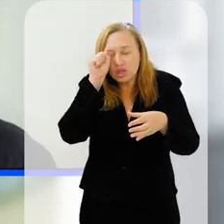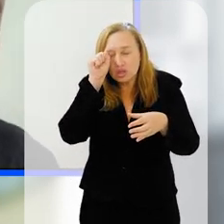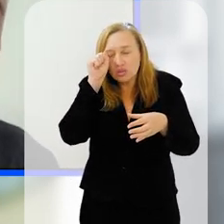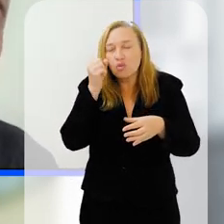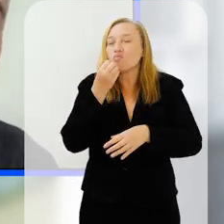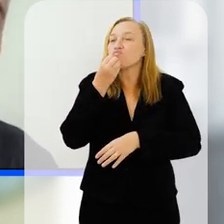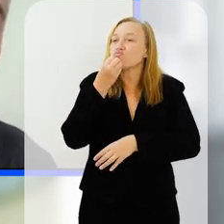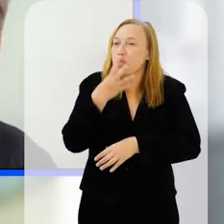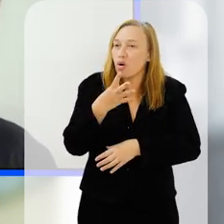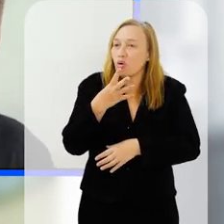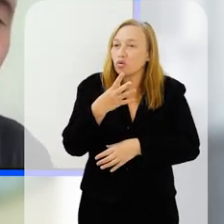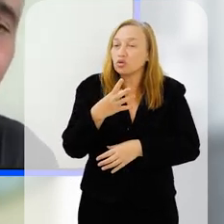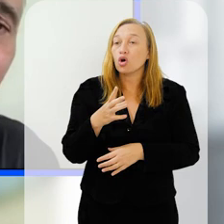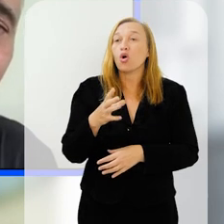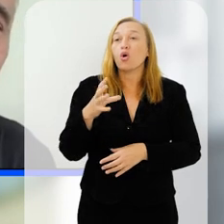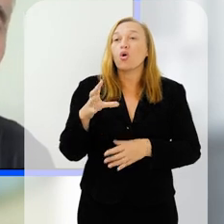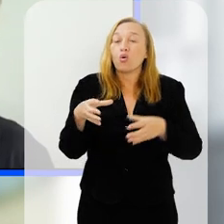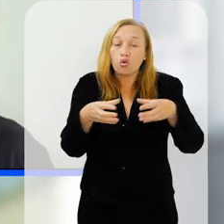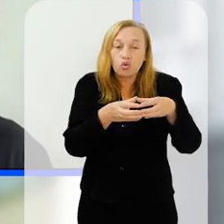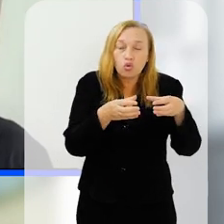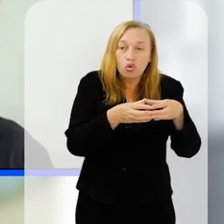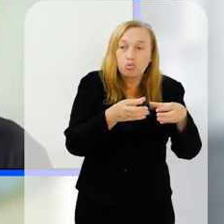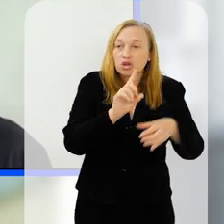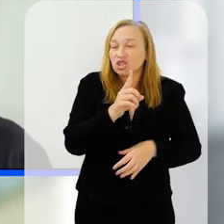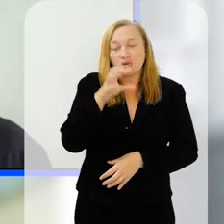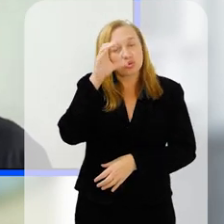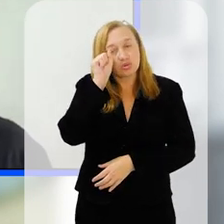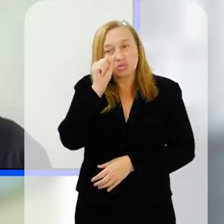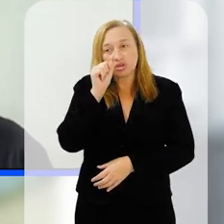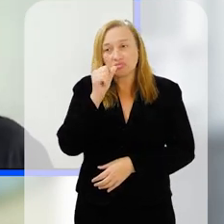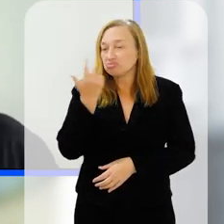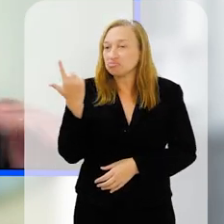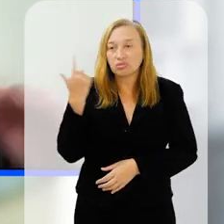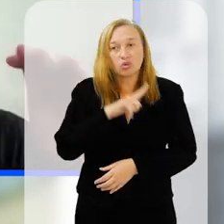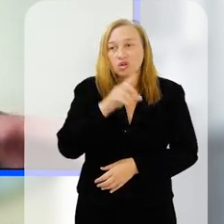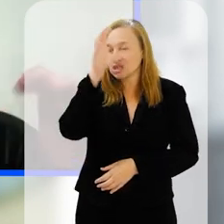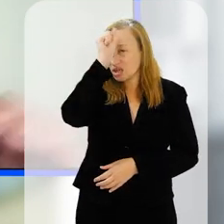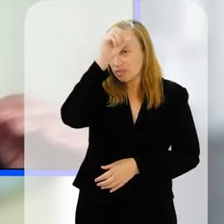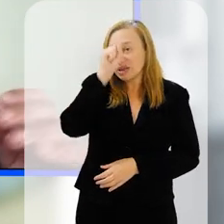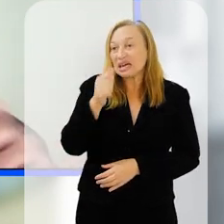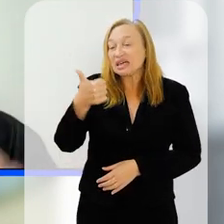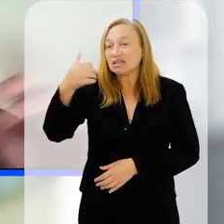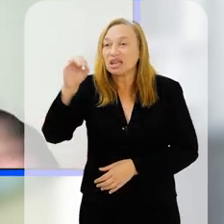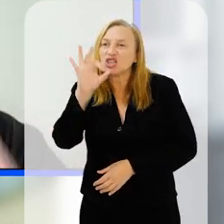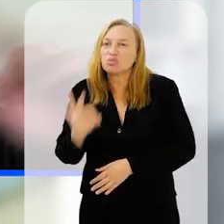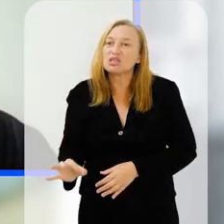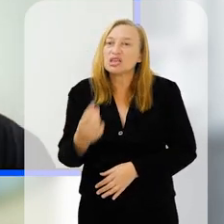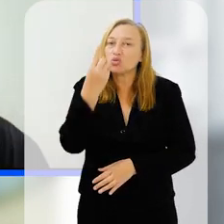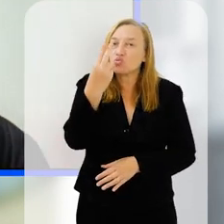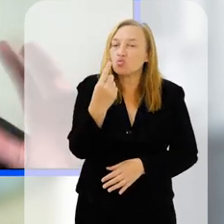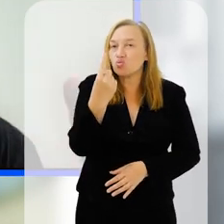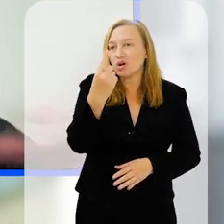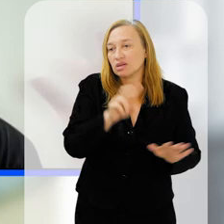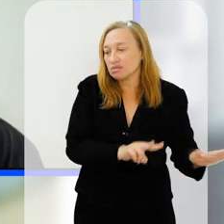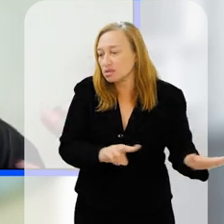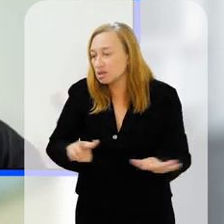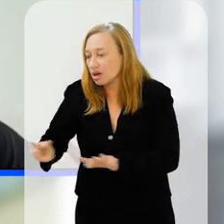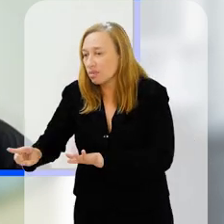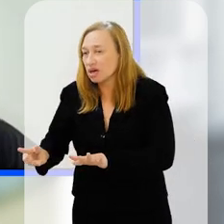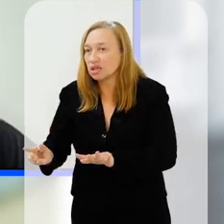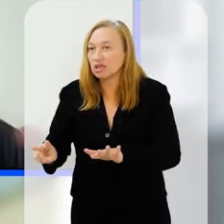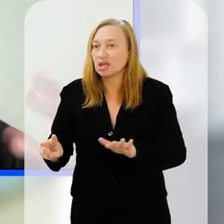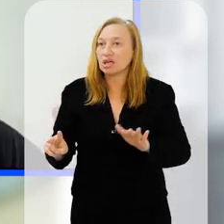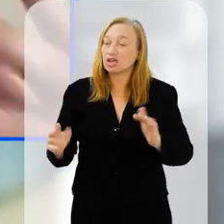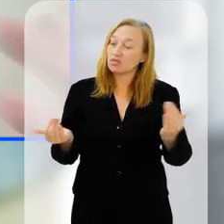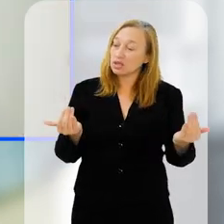E quem teve a soneca continua onde estava. Essa diferença é em torno de 10% ao longo de uma semana, a gente mediu